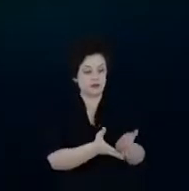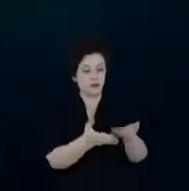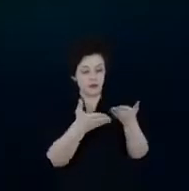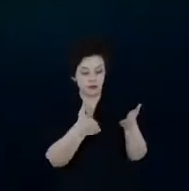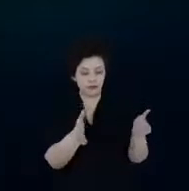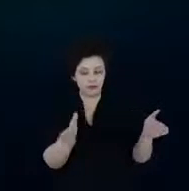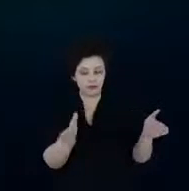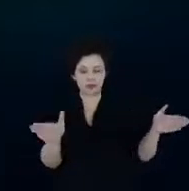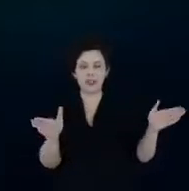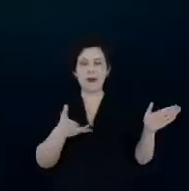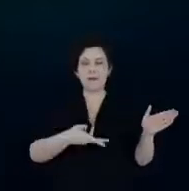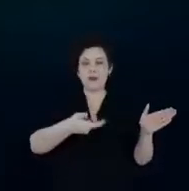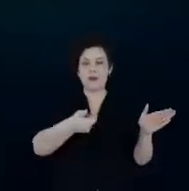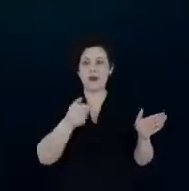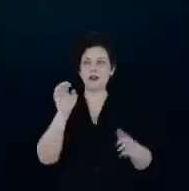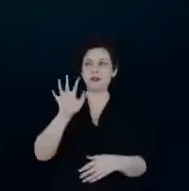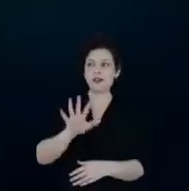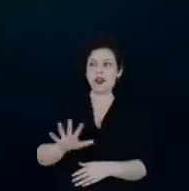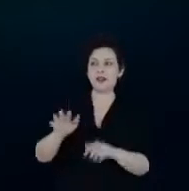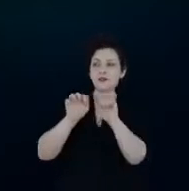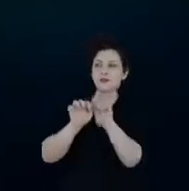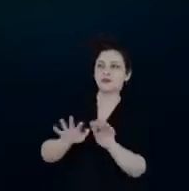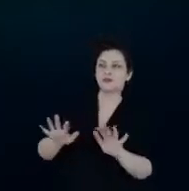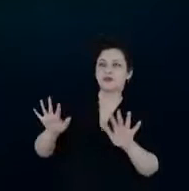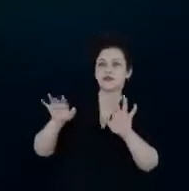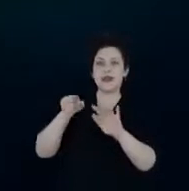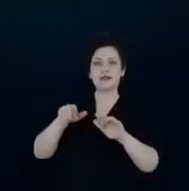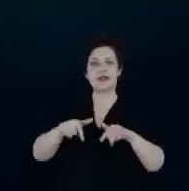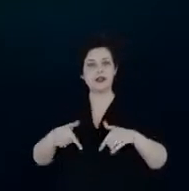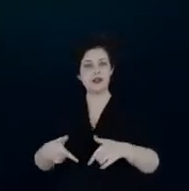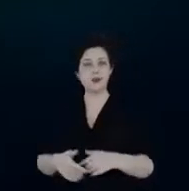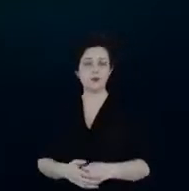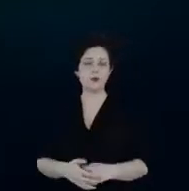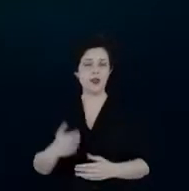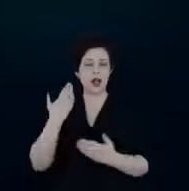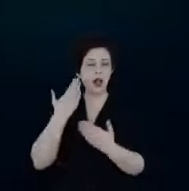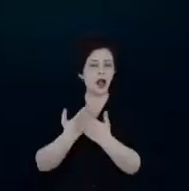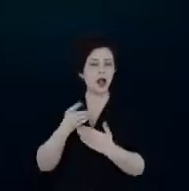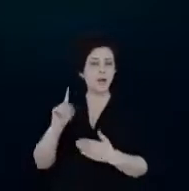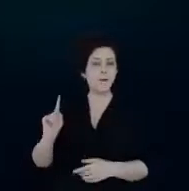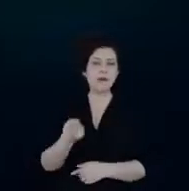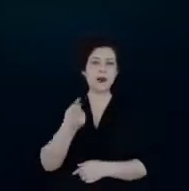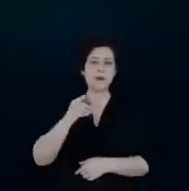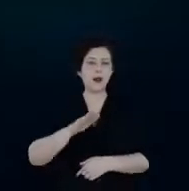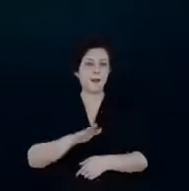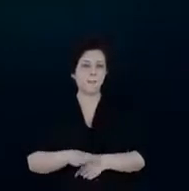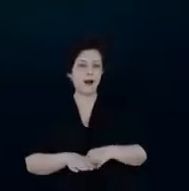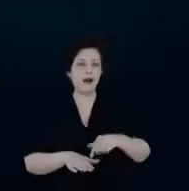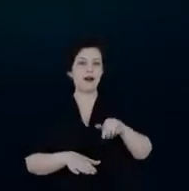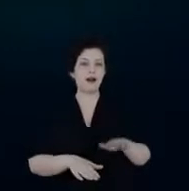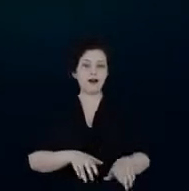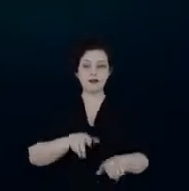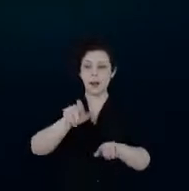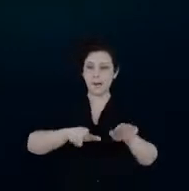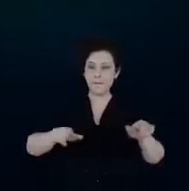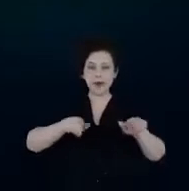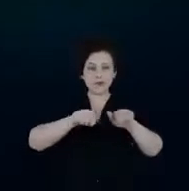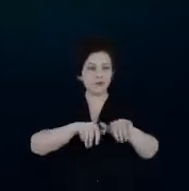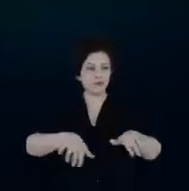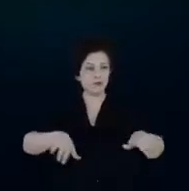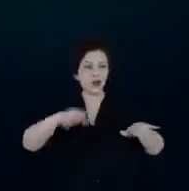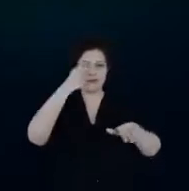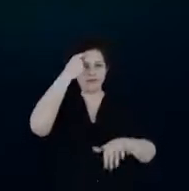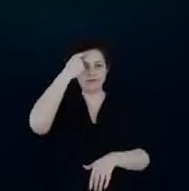demais estados do país, essa ação, que acreditamos ser o primeiro passo que o consumidor de energia, ou o novo